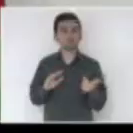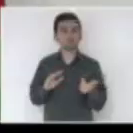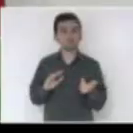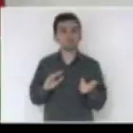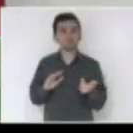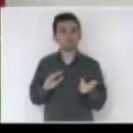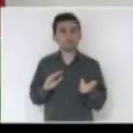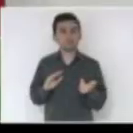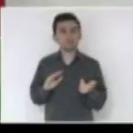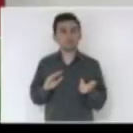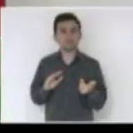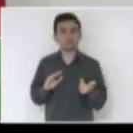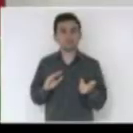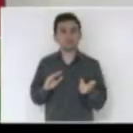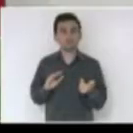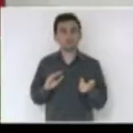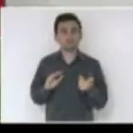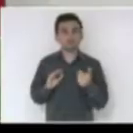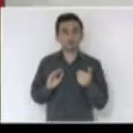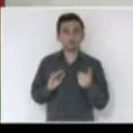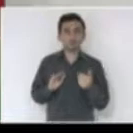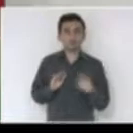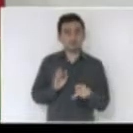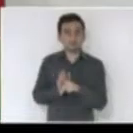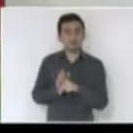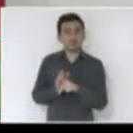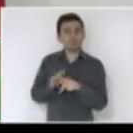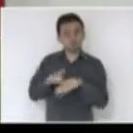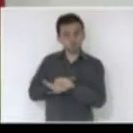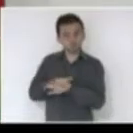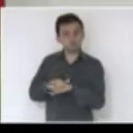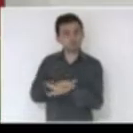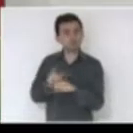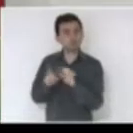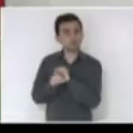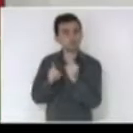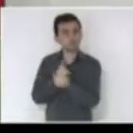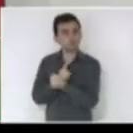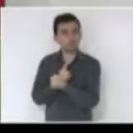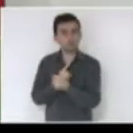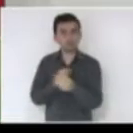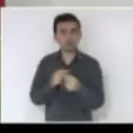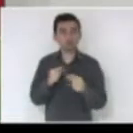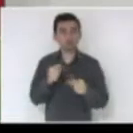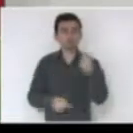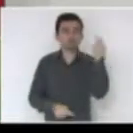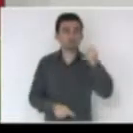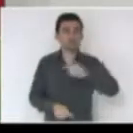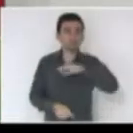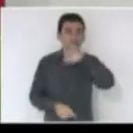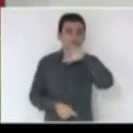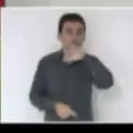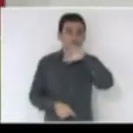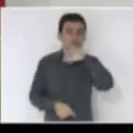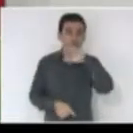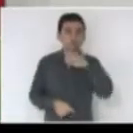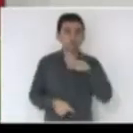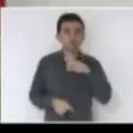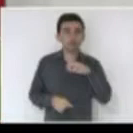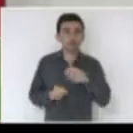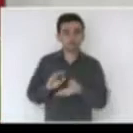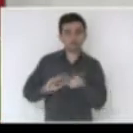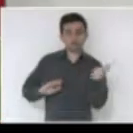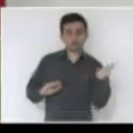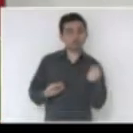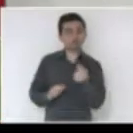não concederava aqueles recursos que são passados para o Fundo Social como tributários. E, com isso, retira os recursos da saúde e